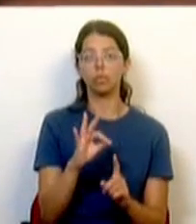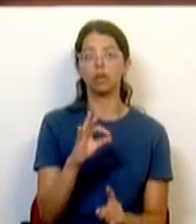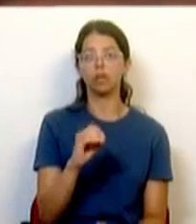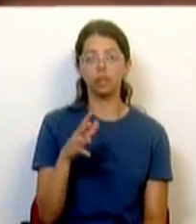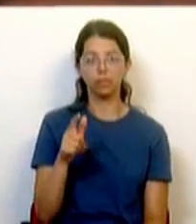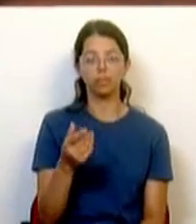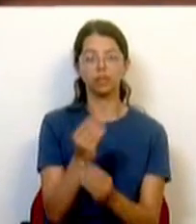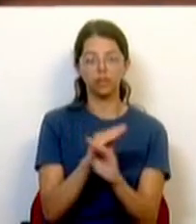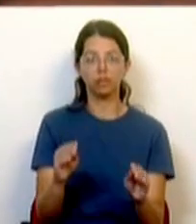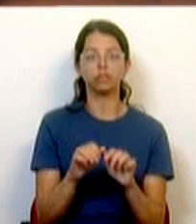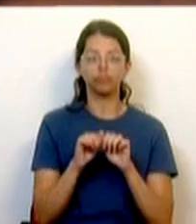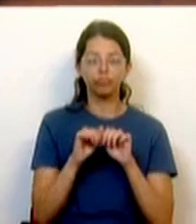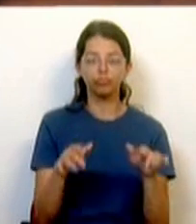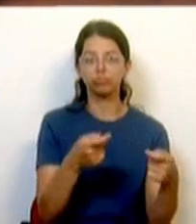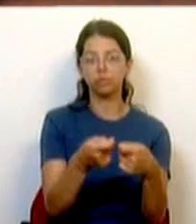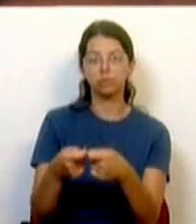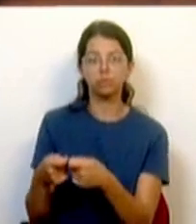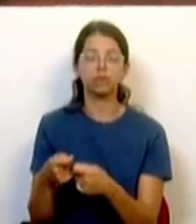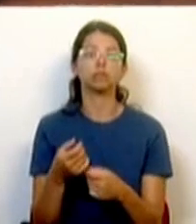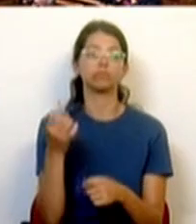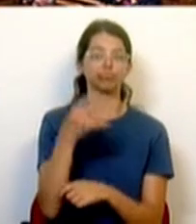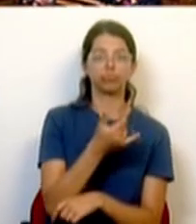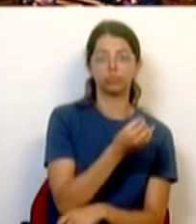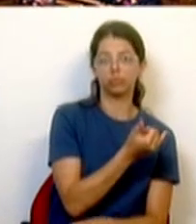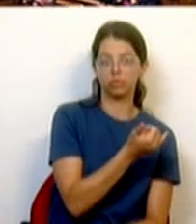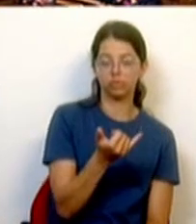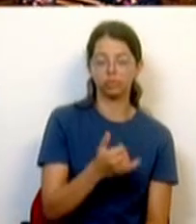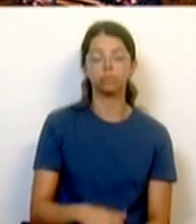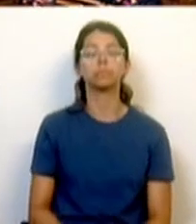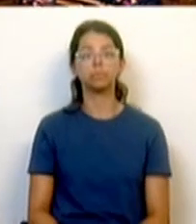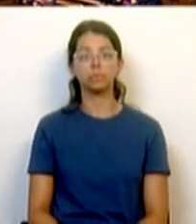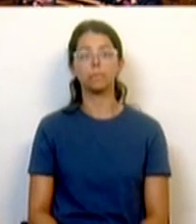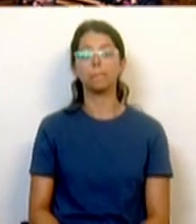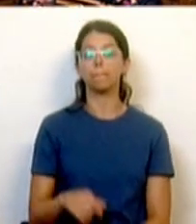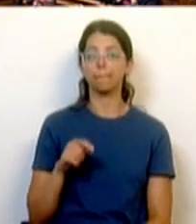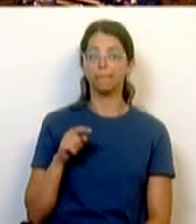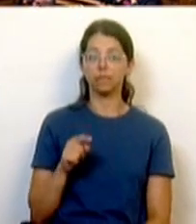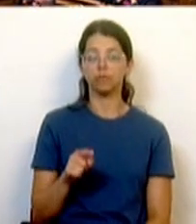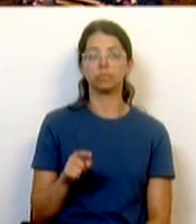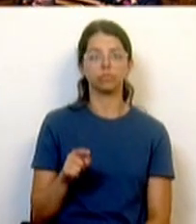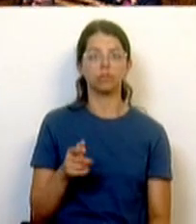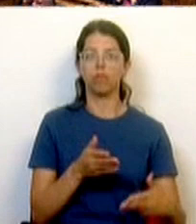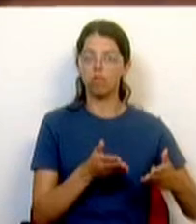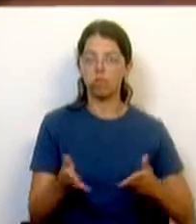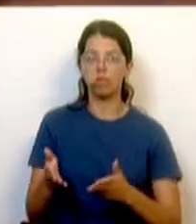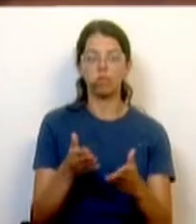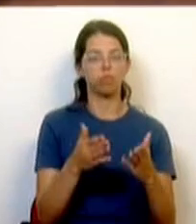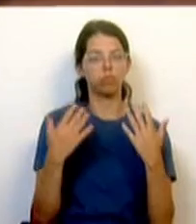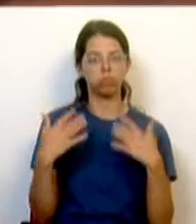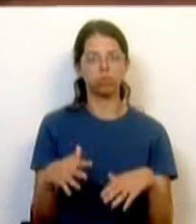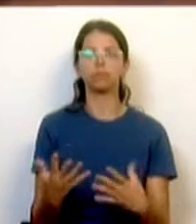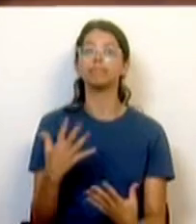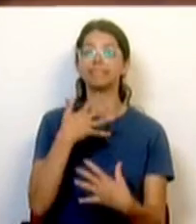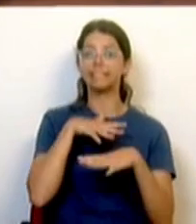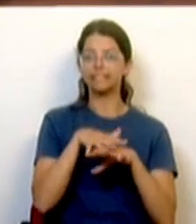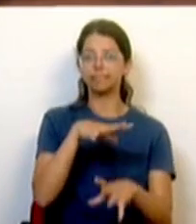crianças do que em 2022. Esta tem sido uma estratégia integrada